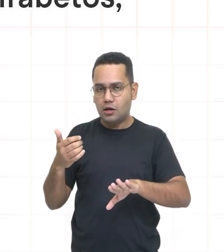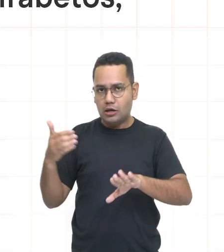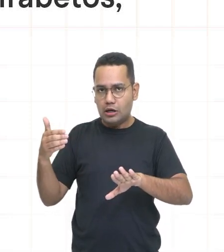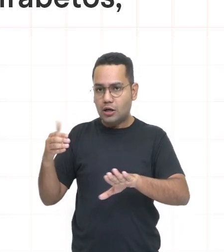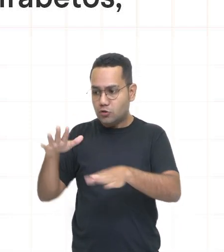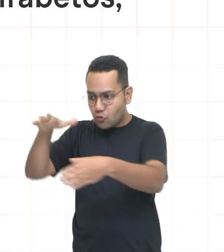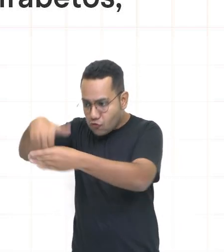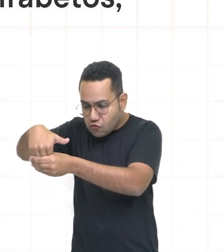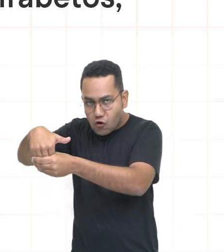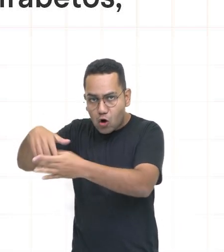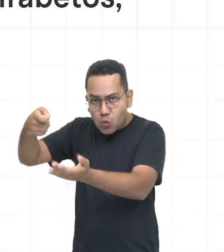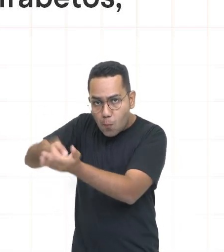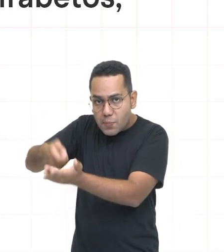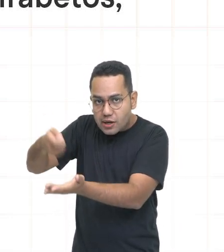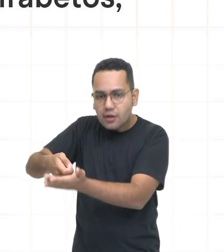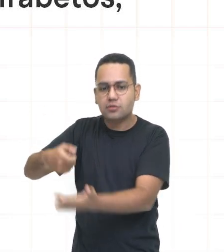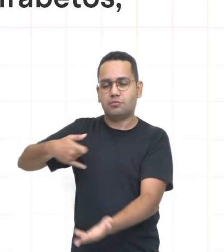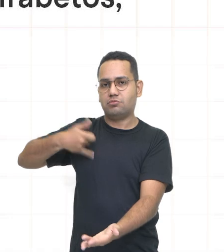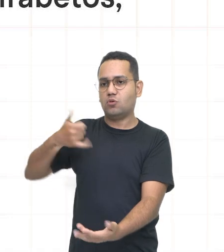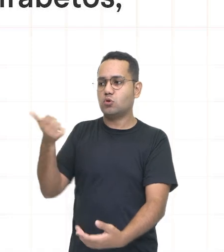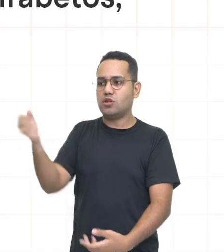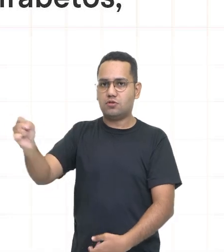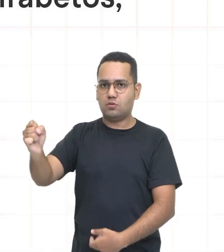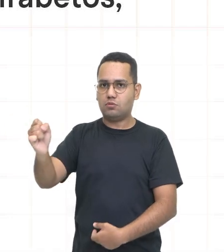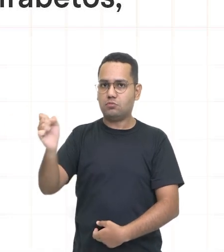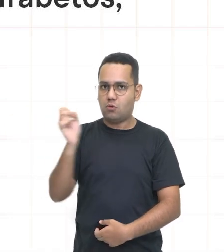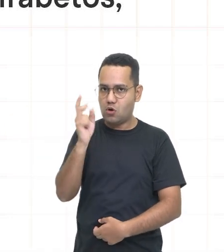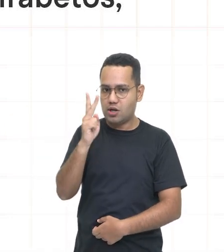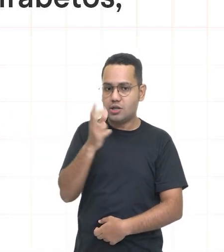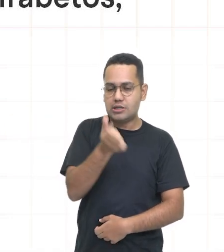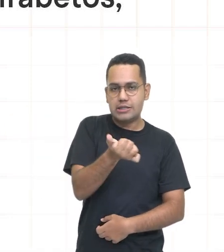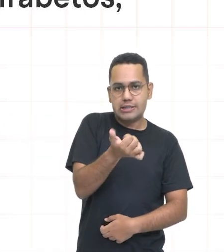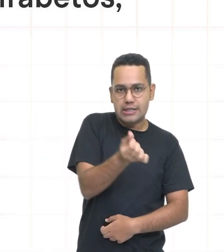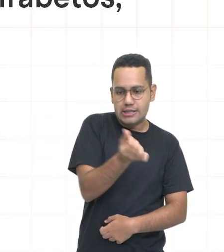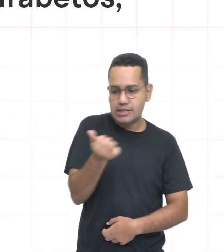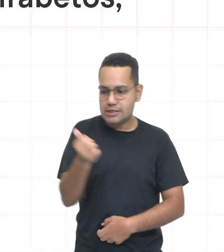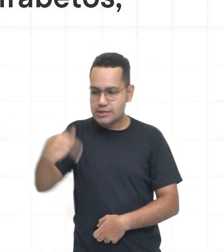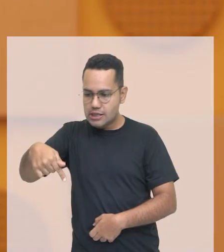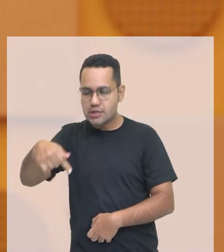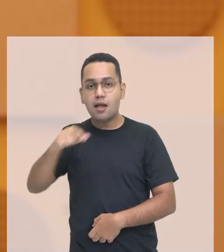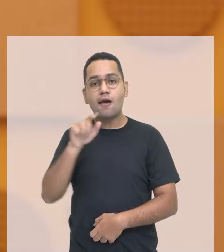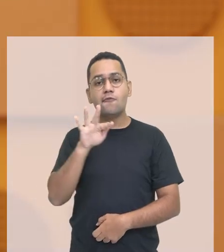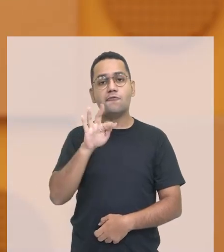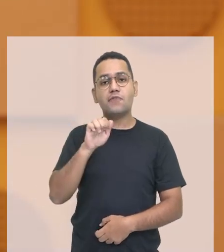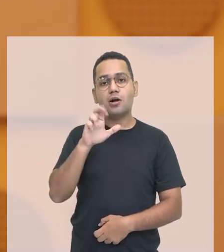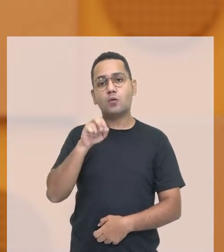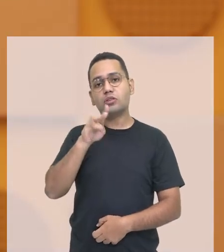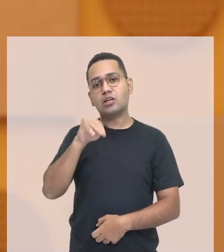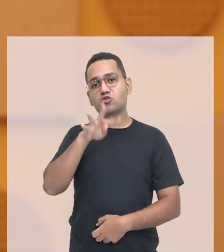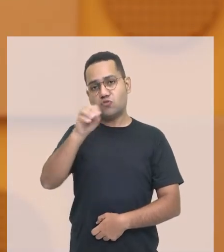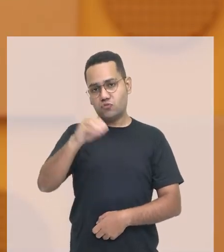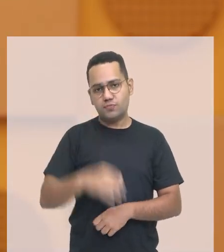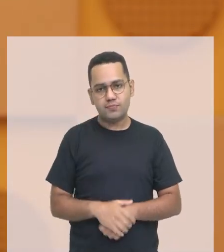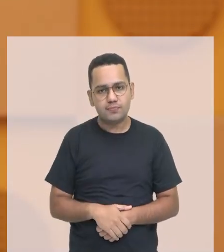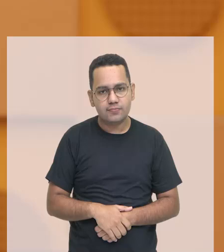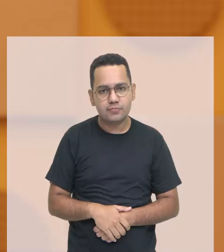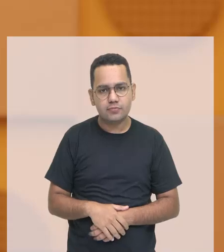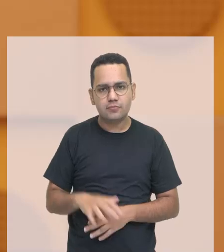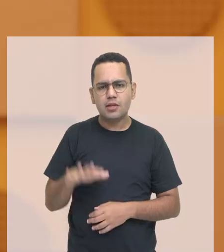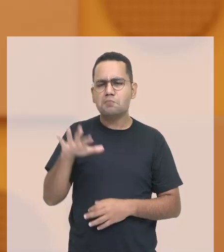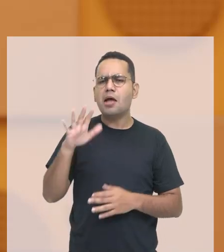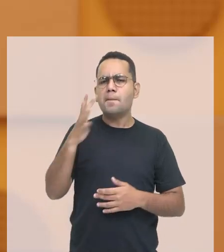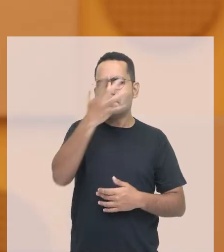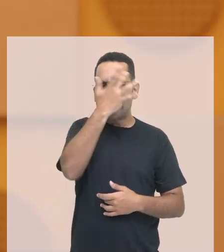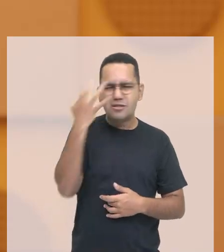idade. Isso aqui é bem polêmico porque muitas pessoas criticam o processo eleitoral brasileiro porque segundo eles você é obrigado a